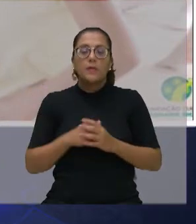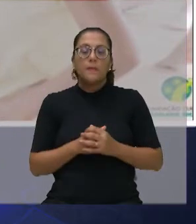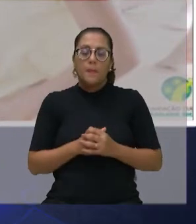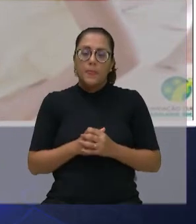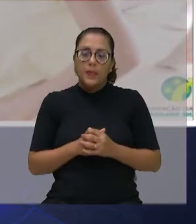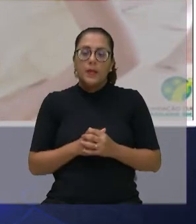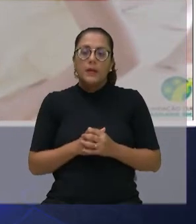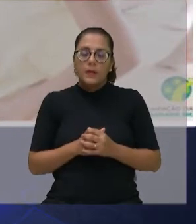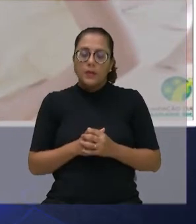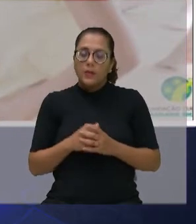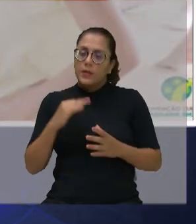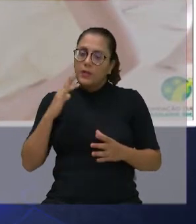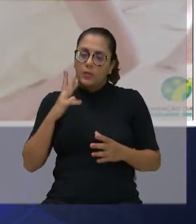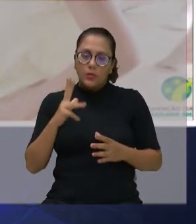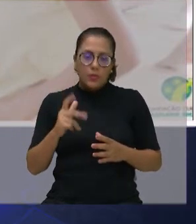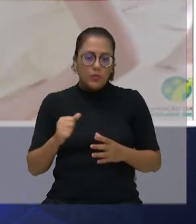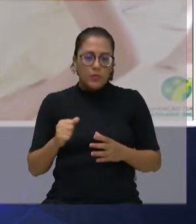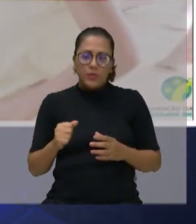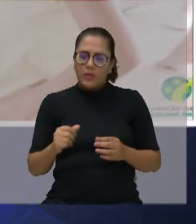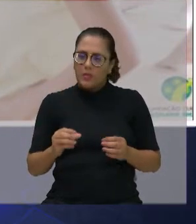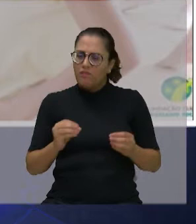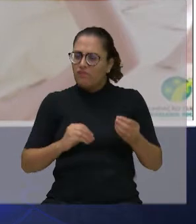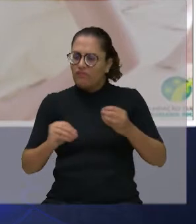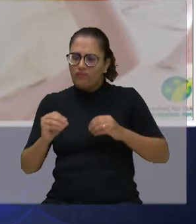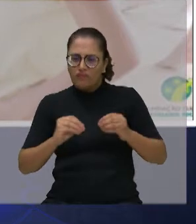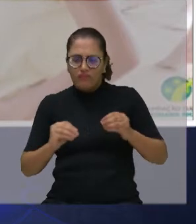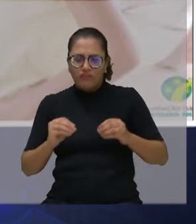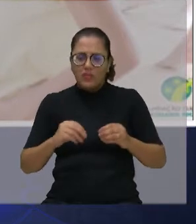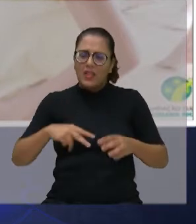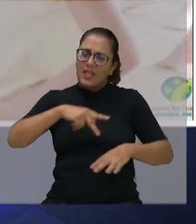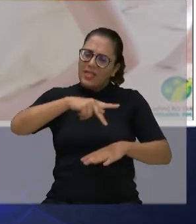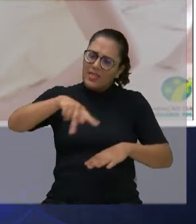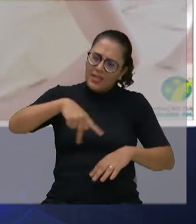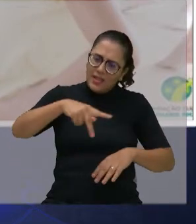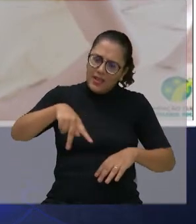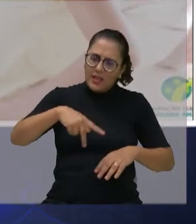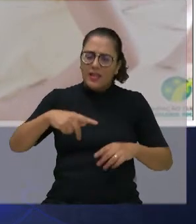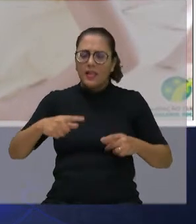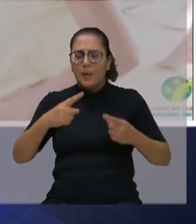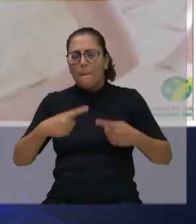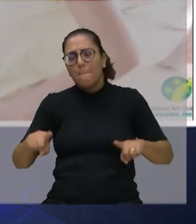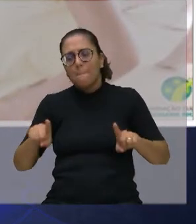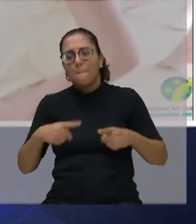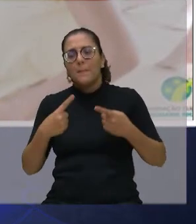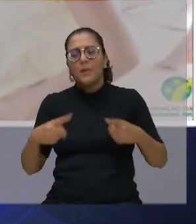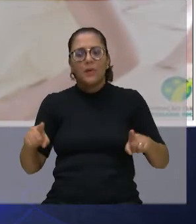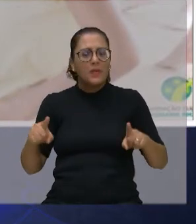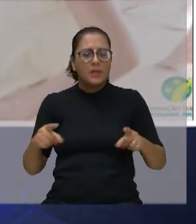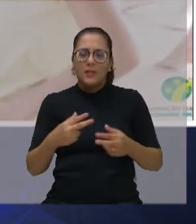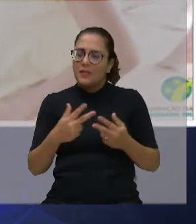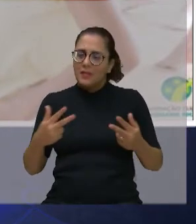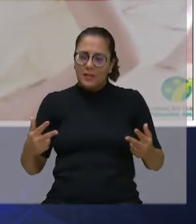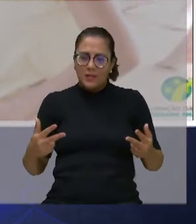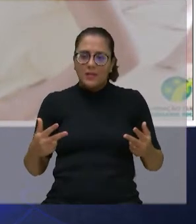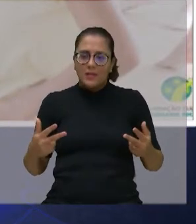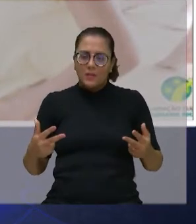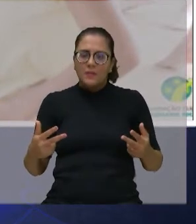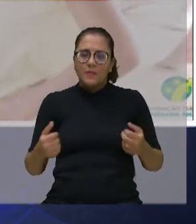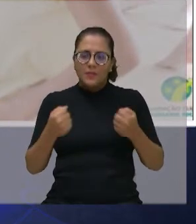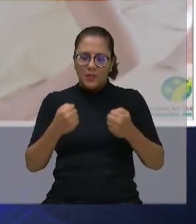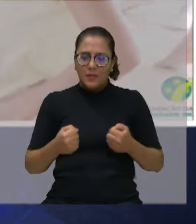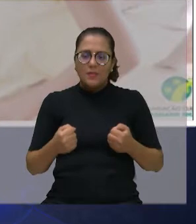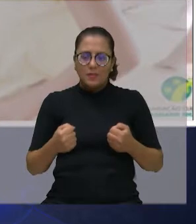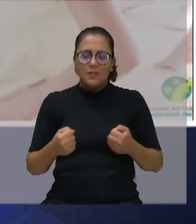entram os cursos de artesanato, de balé, de música e qualquer coisa também pode ser